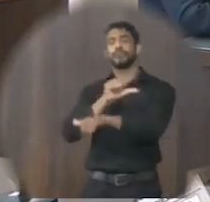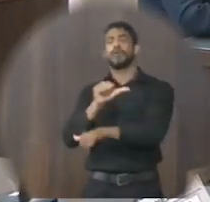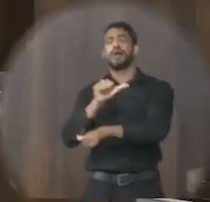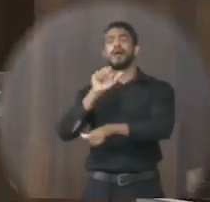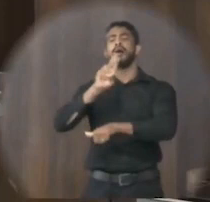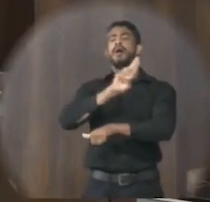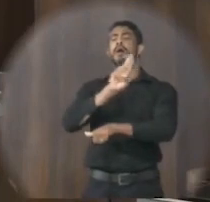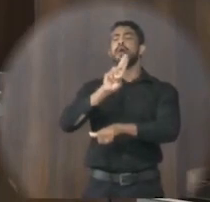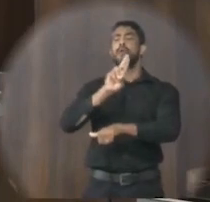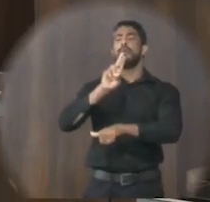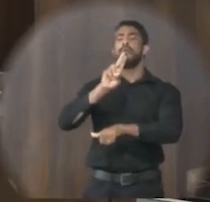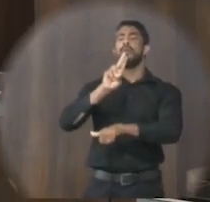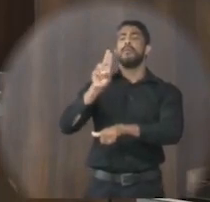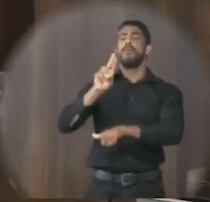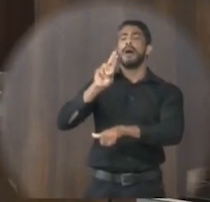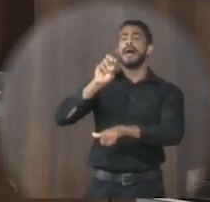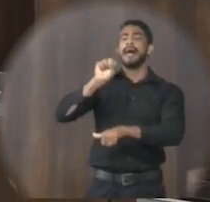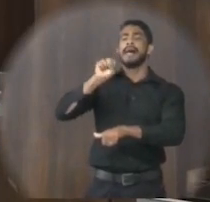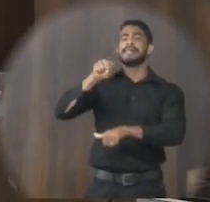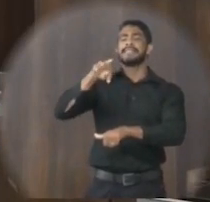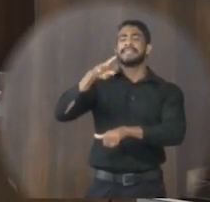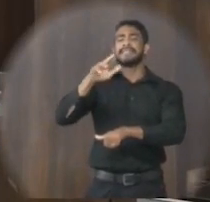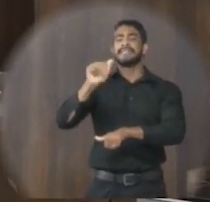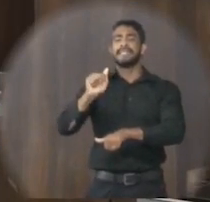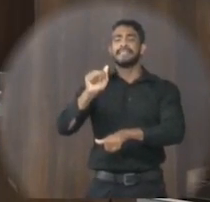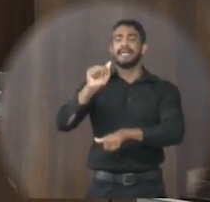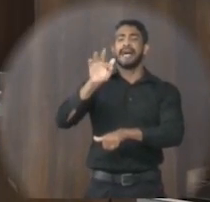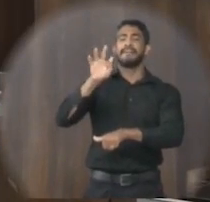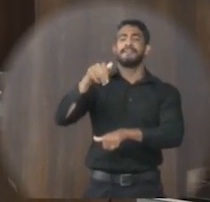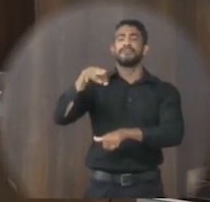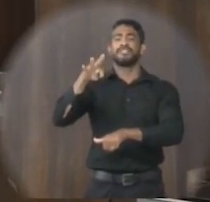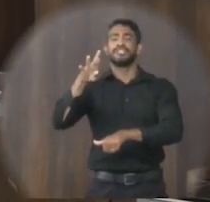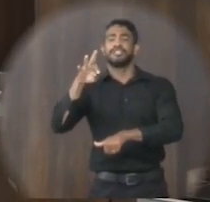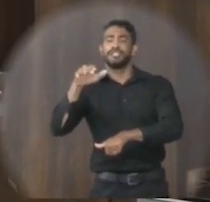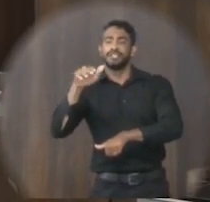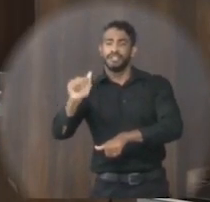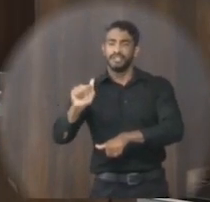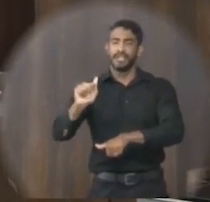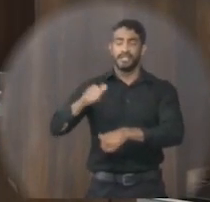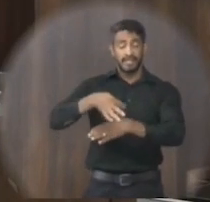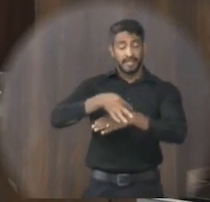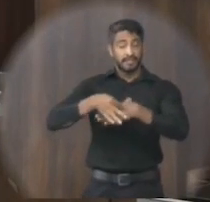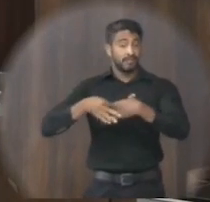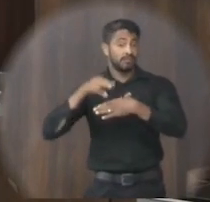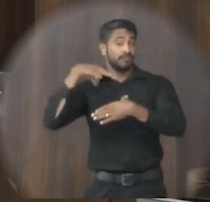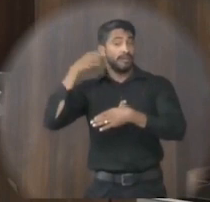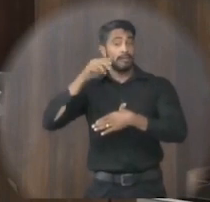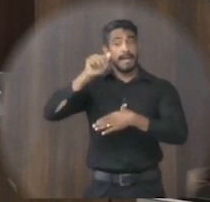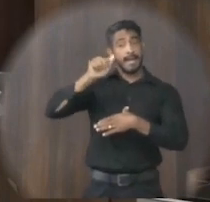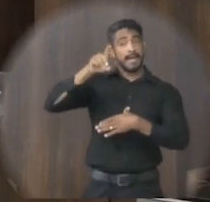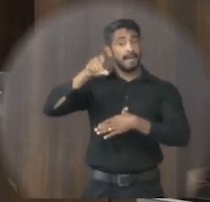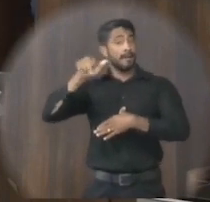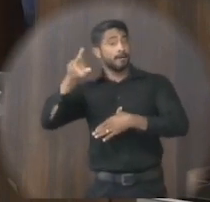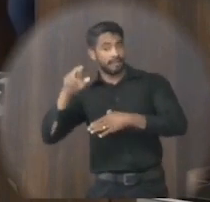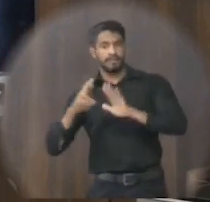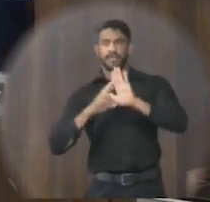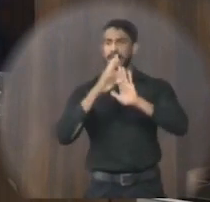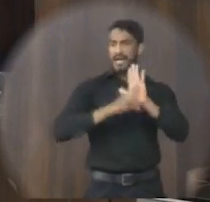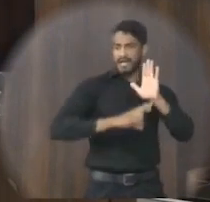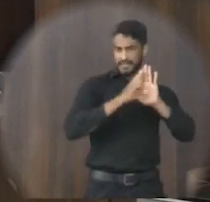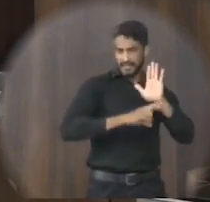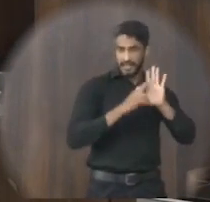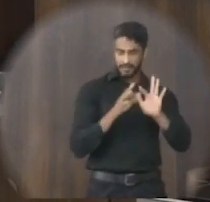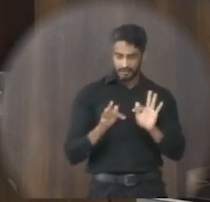De rua Santa Faustina De autoria do vereador Adauri Soares Cordeiro Foram lidas as redações finais